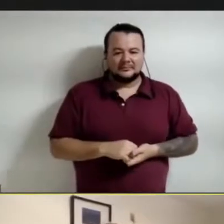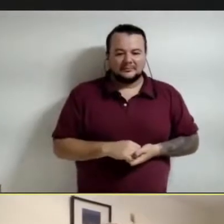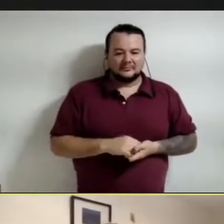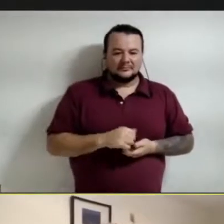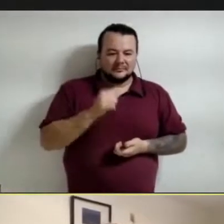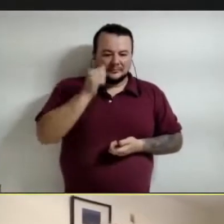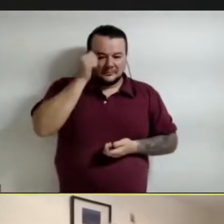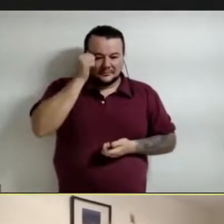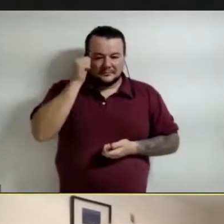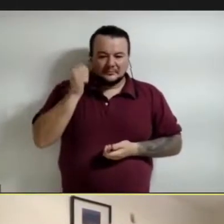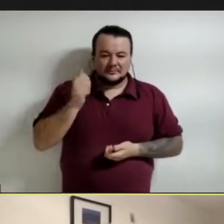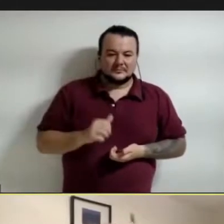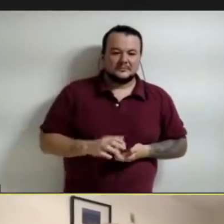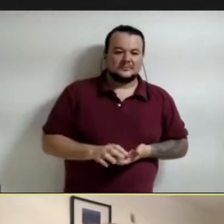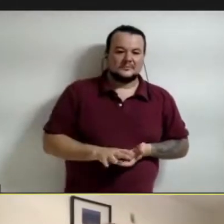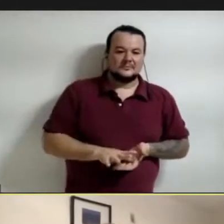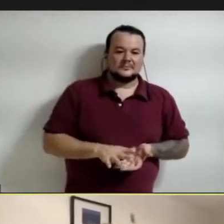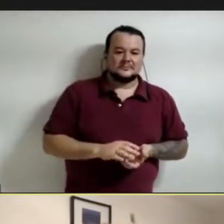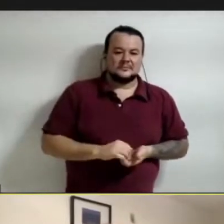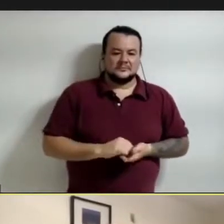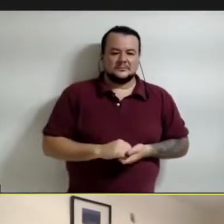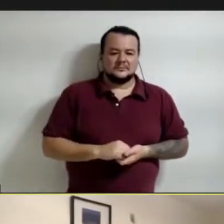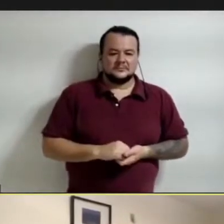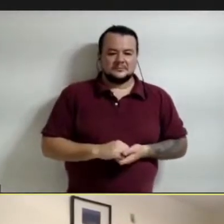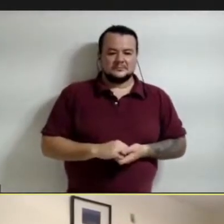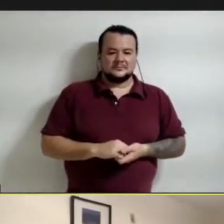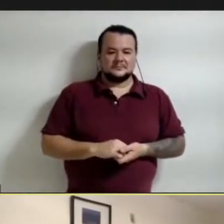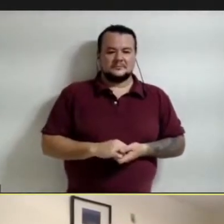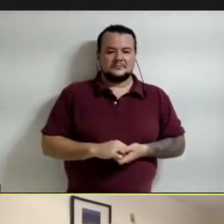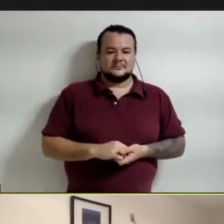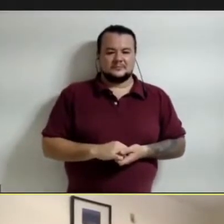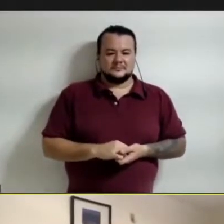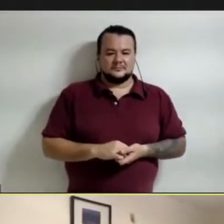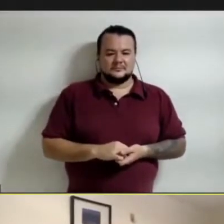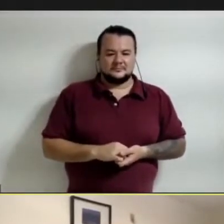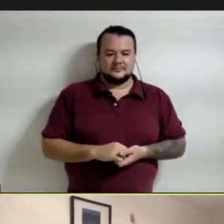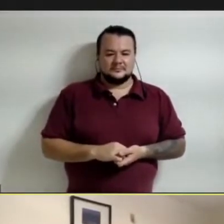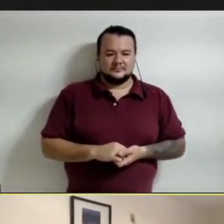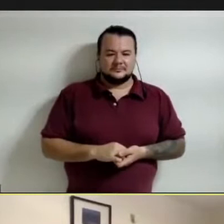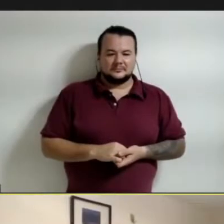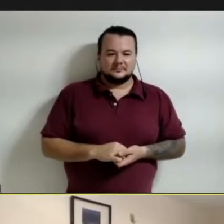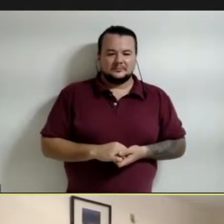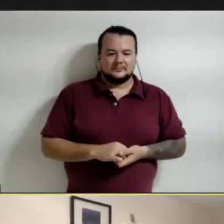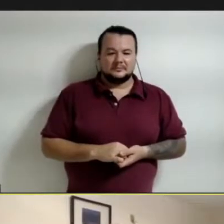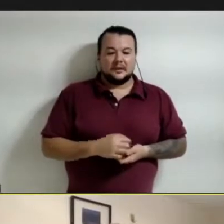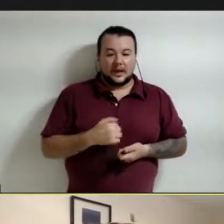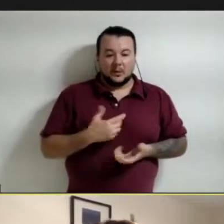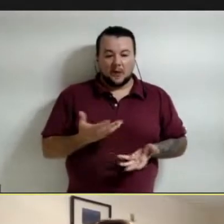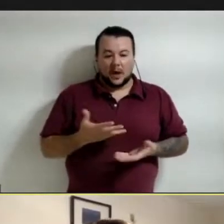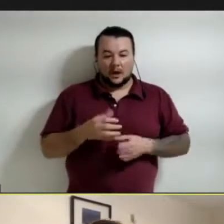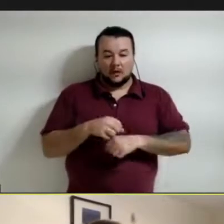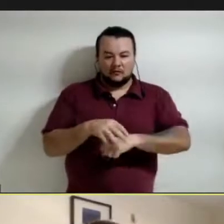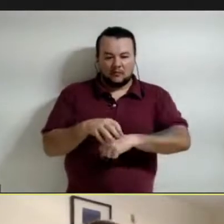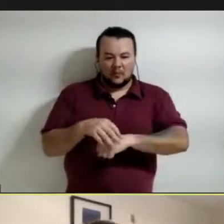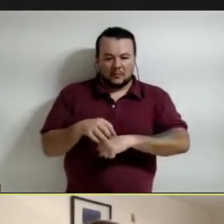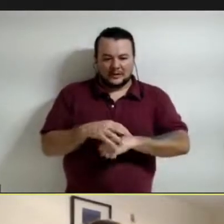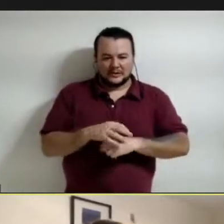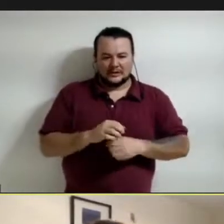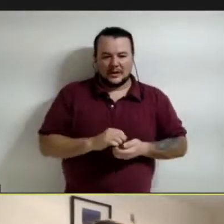microfone eu vou compartilhar aqui rapidamente uma